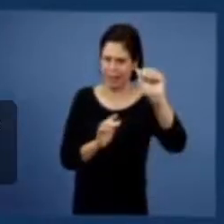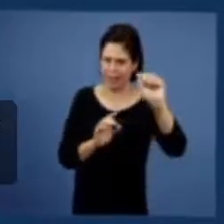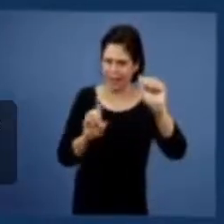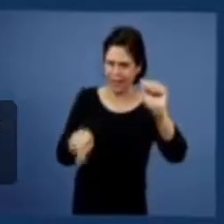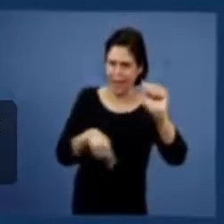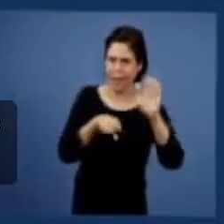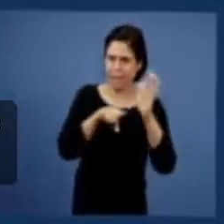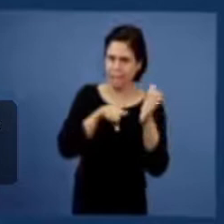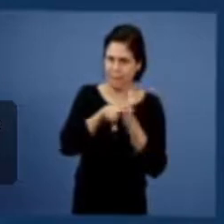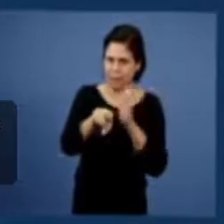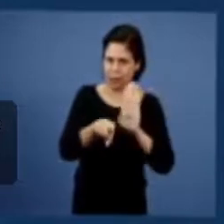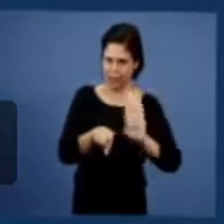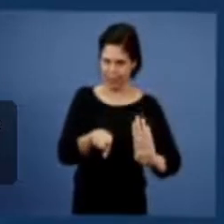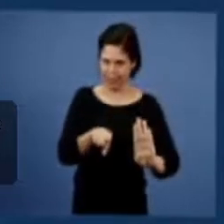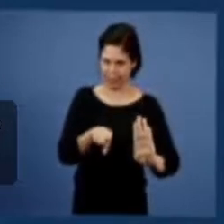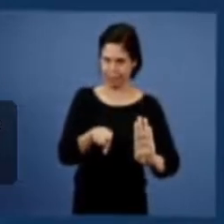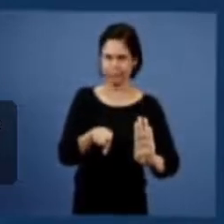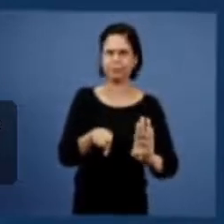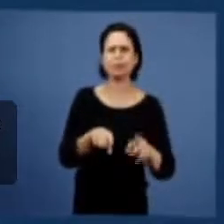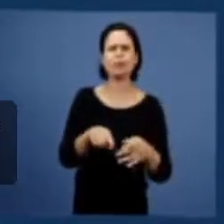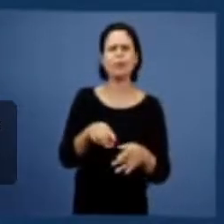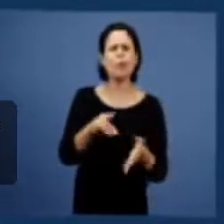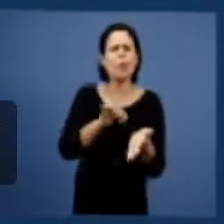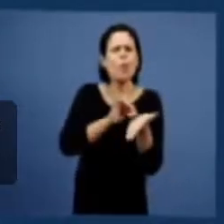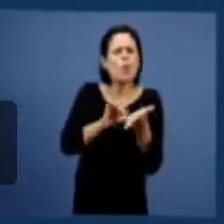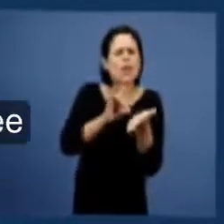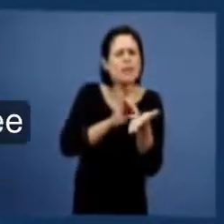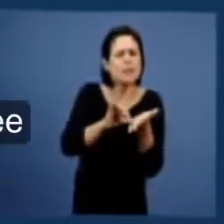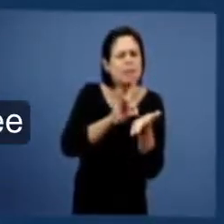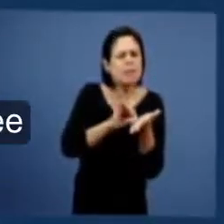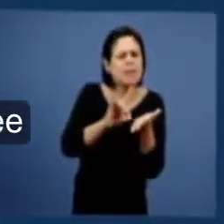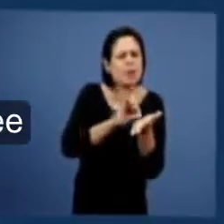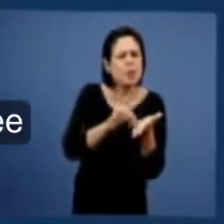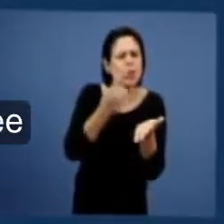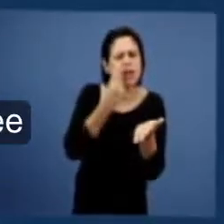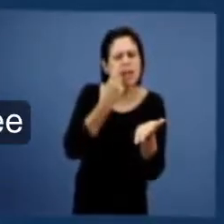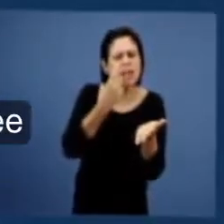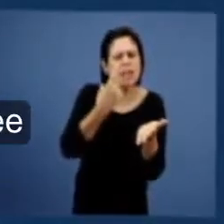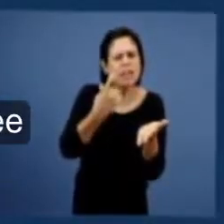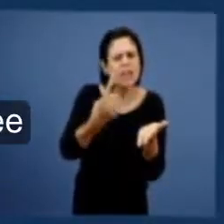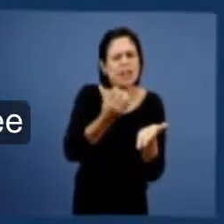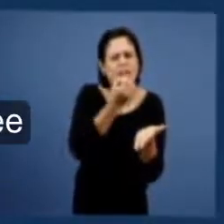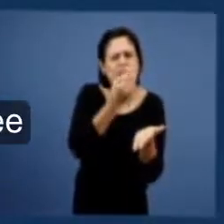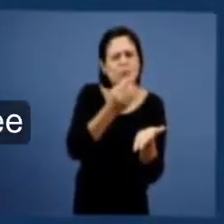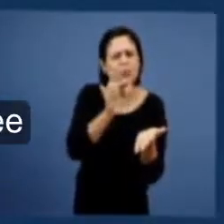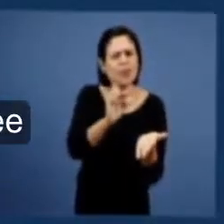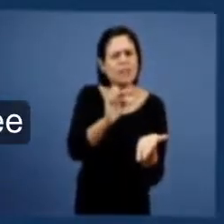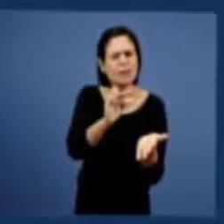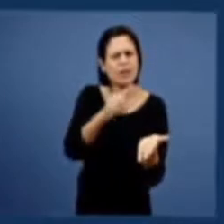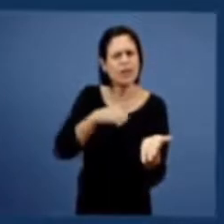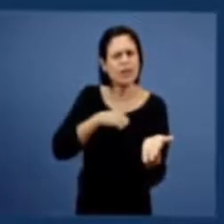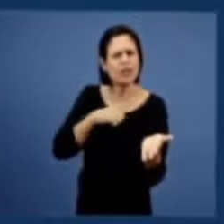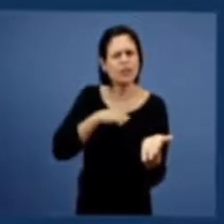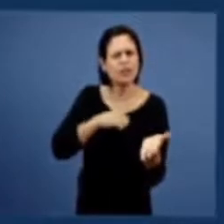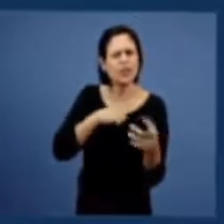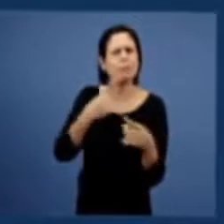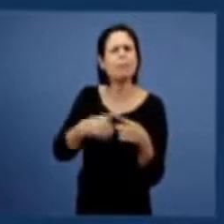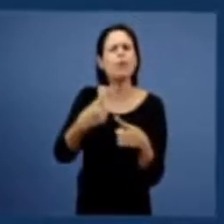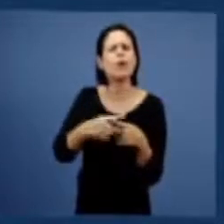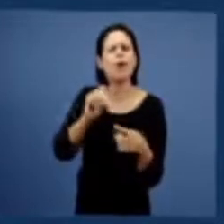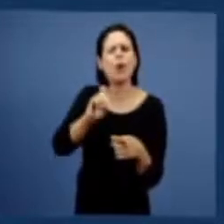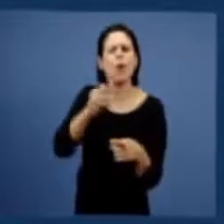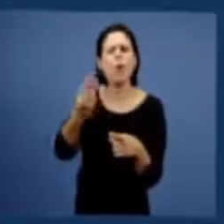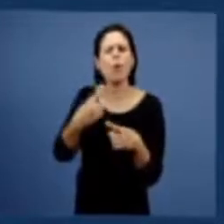por que o inimigo tem interesse na boa semente ou não tem interesse na boa semente? Então vamos ver essa